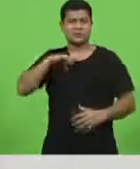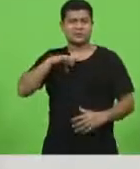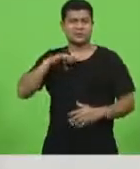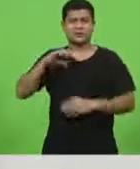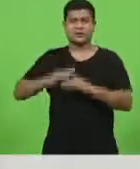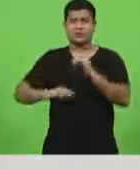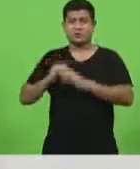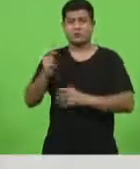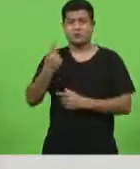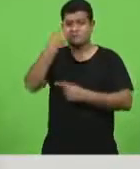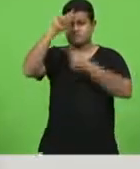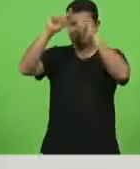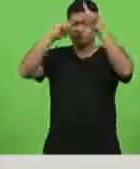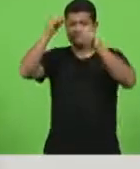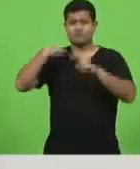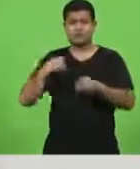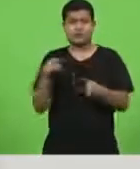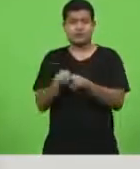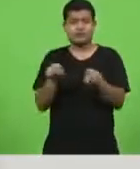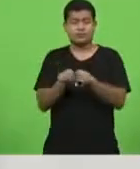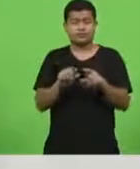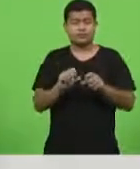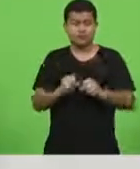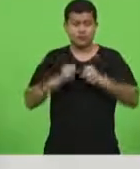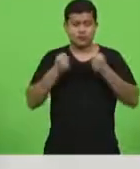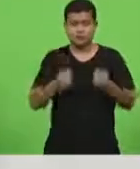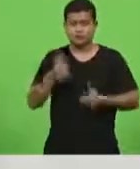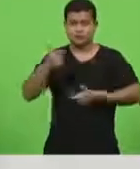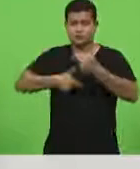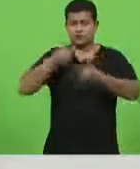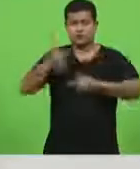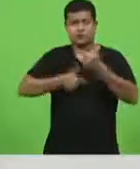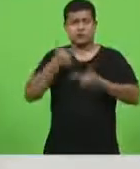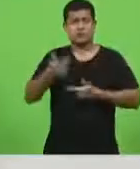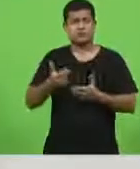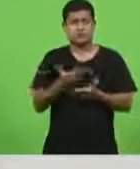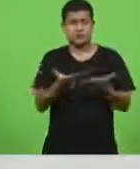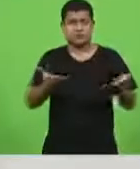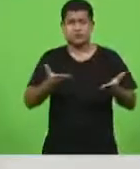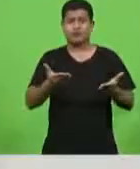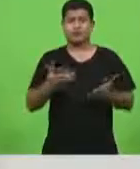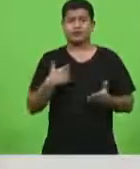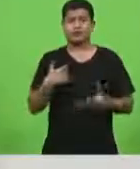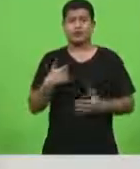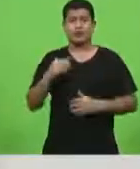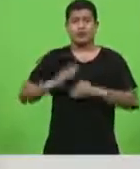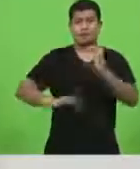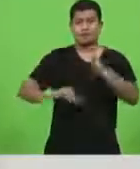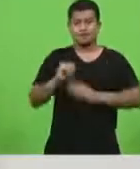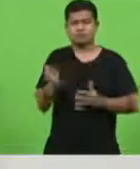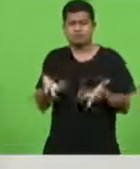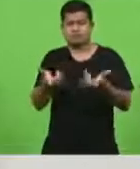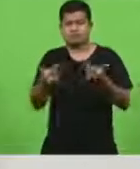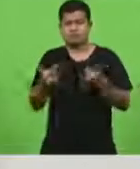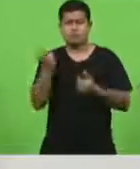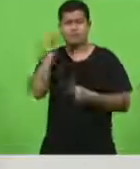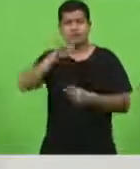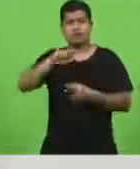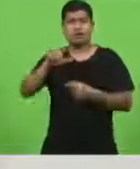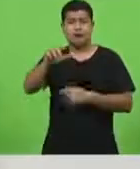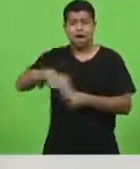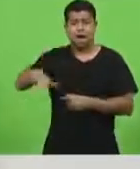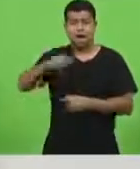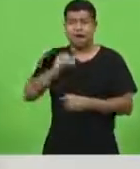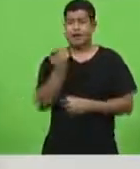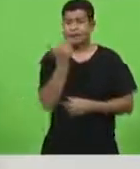trabalhadores e das trabalhadoras catarinenses cujo talento gera produtos na área da alimentação da confecção metal